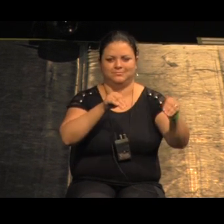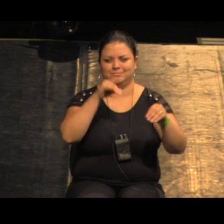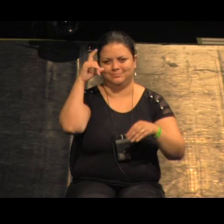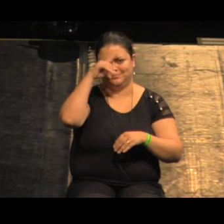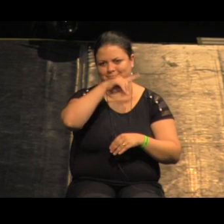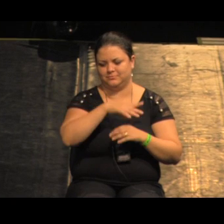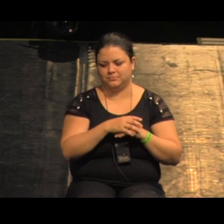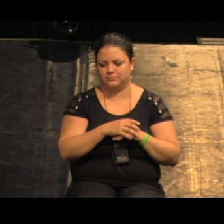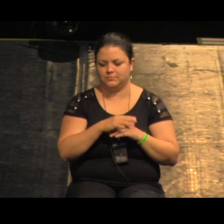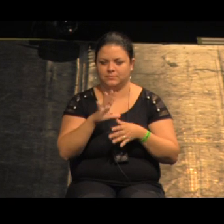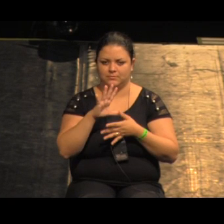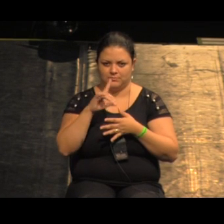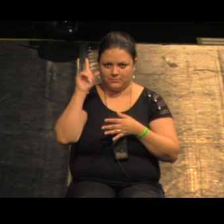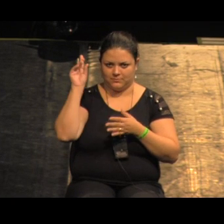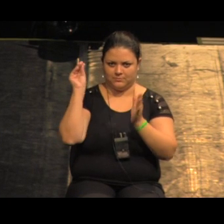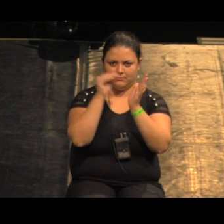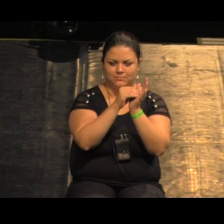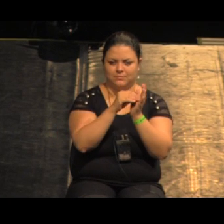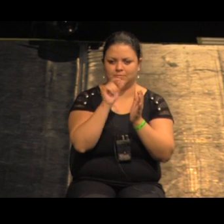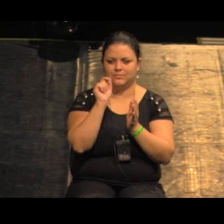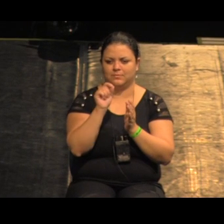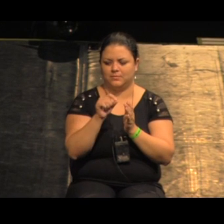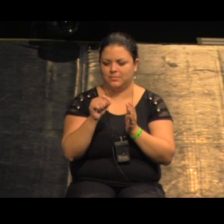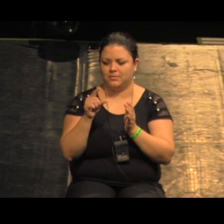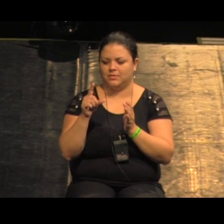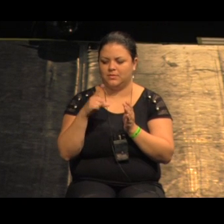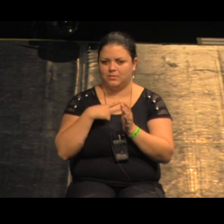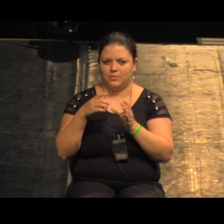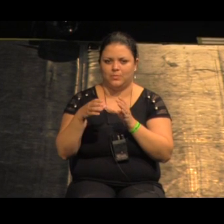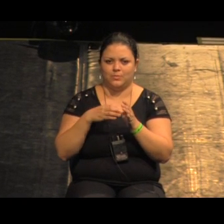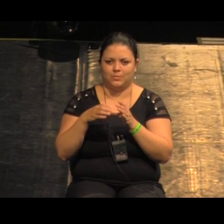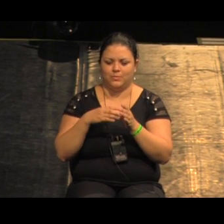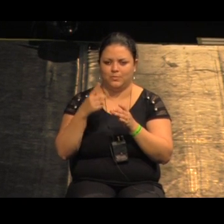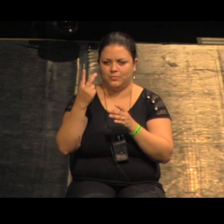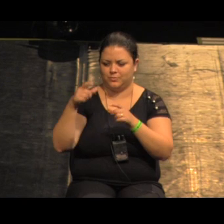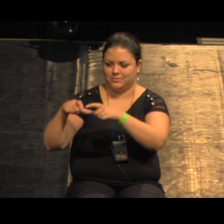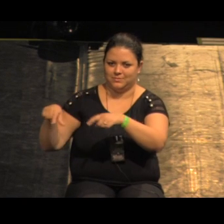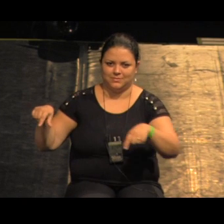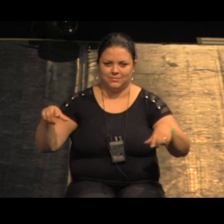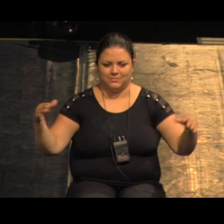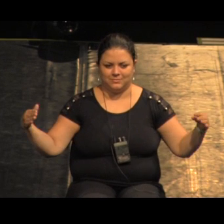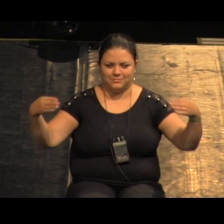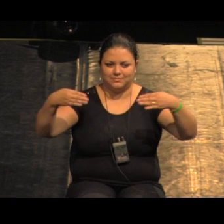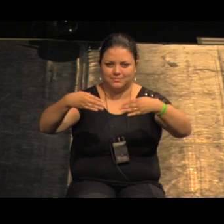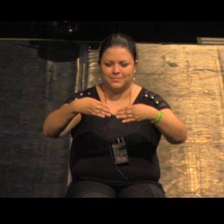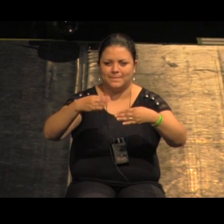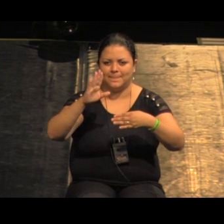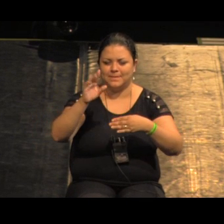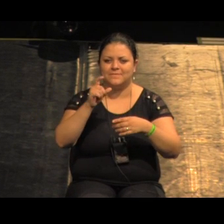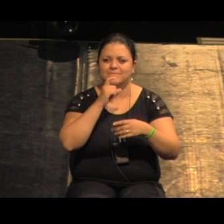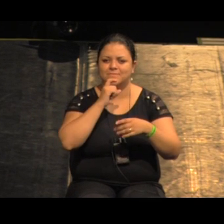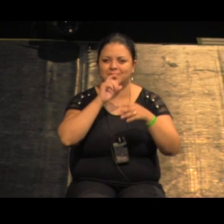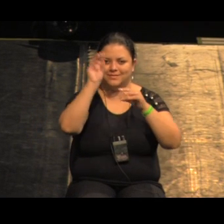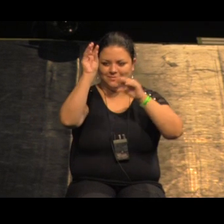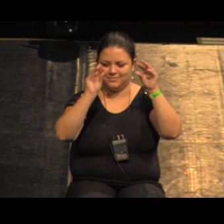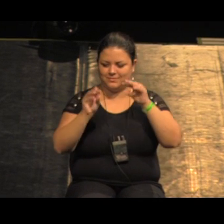nesses mapinhas a gente já sobrepôs era um concurso tinha duas pranchas era bem apertado então já ia socando tudo junto mas em verde